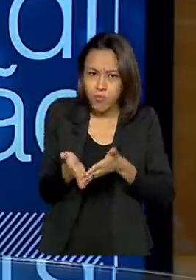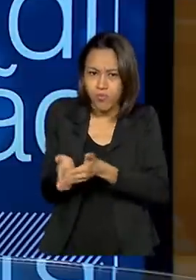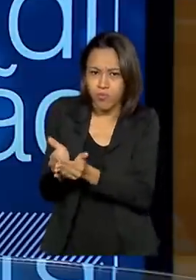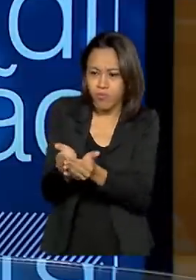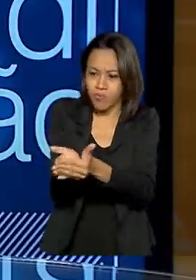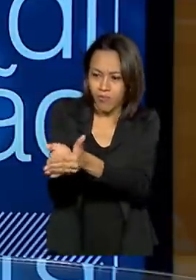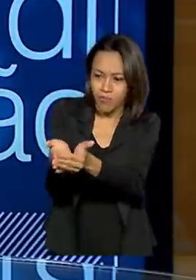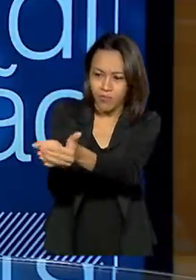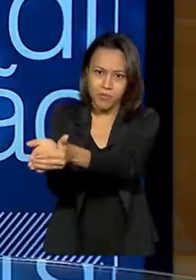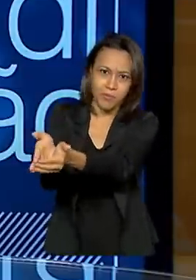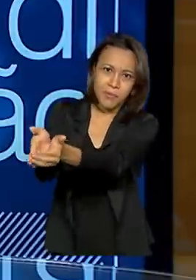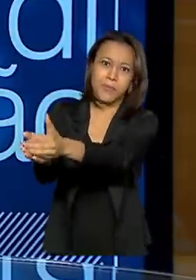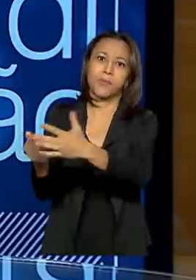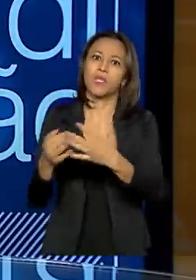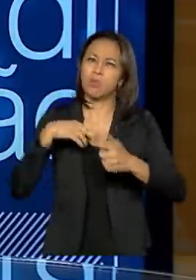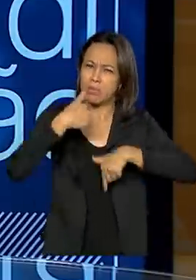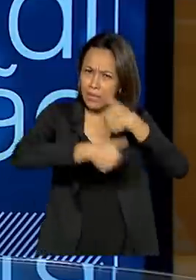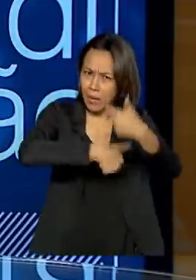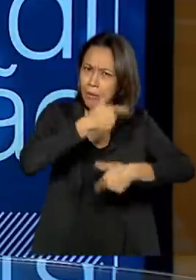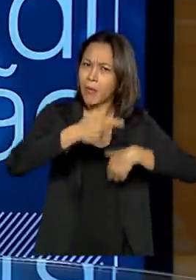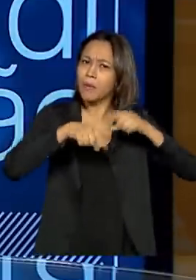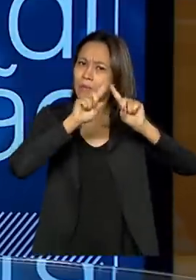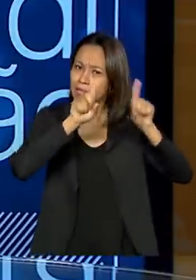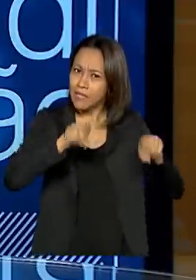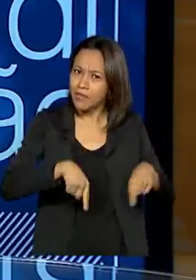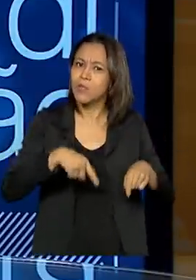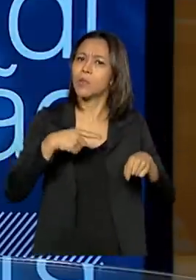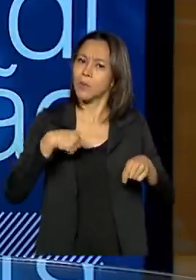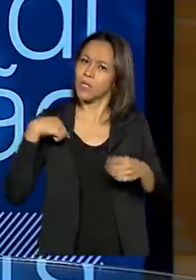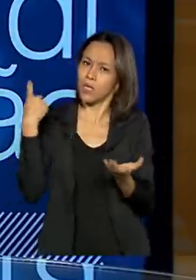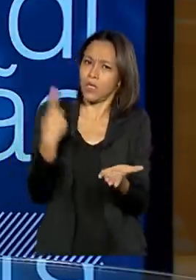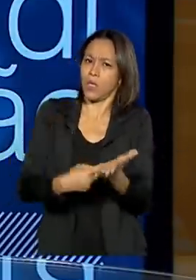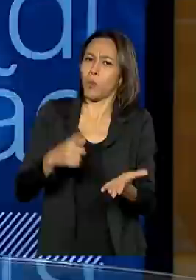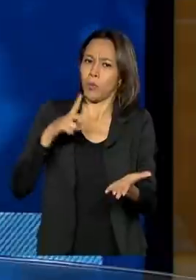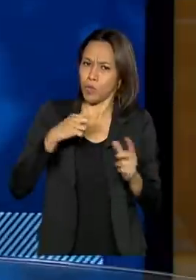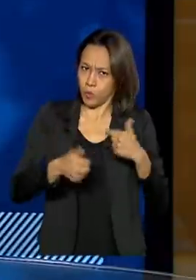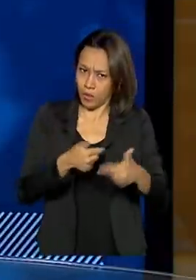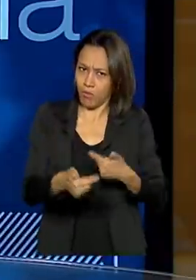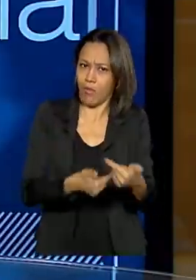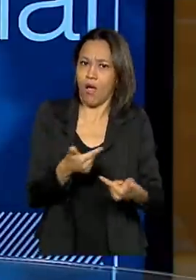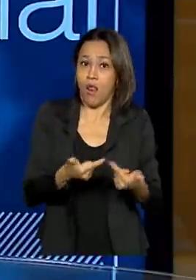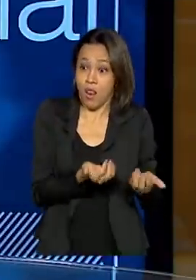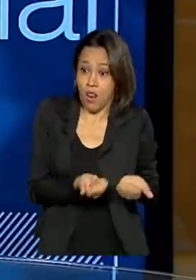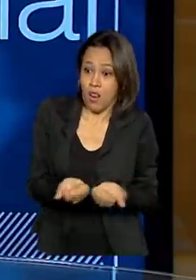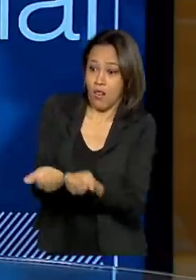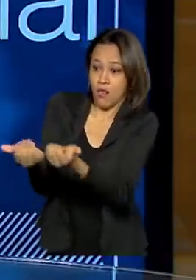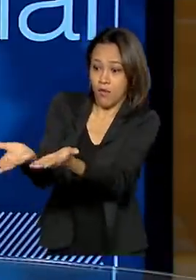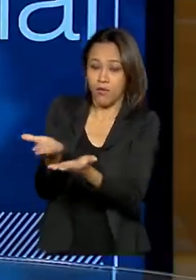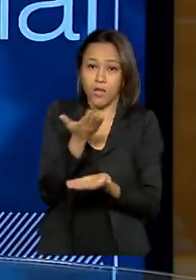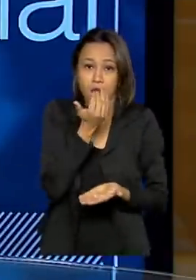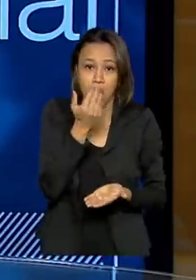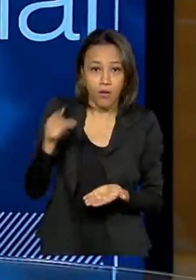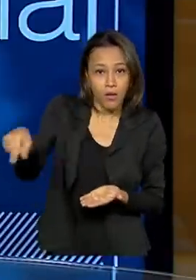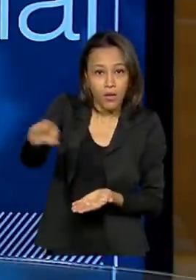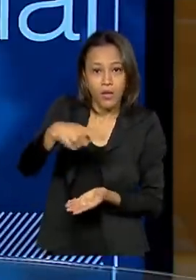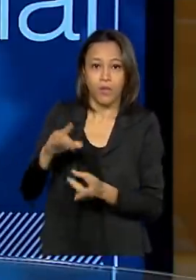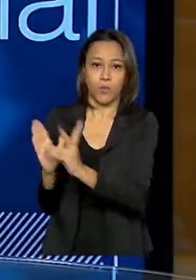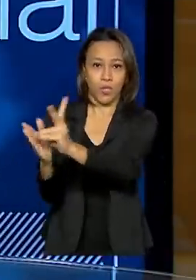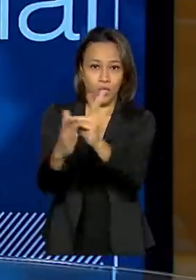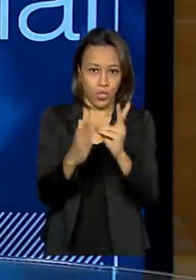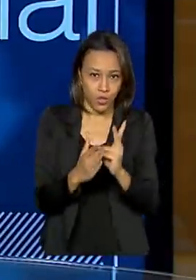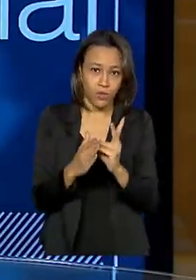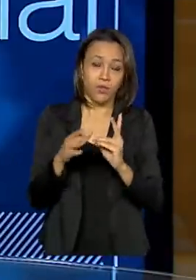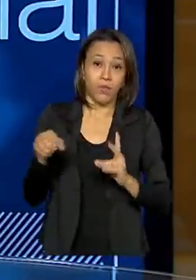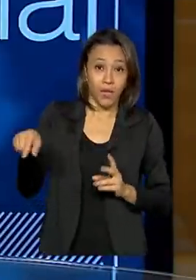E o empenho dos servidores da FUNAI, que vestiram a camisa mesmo, fazendo com que essa comida chegasse aos indígenas, para que os